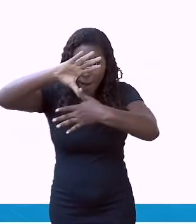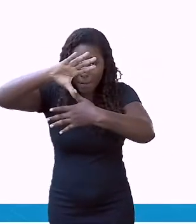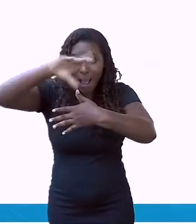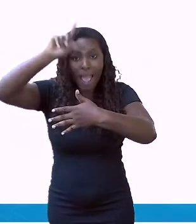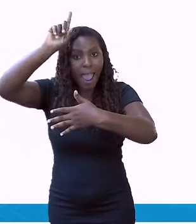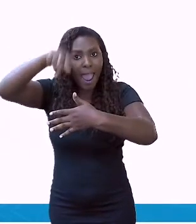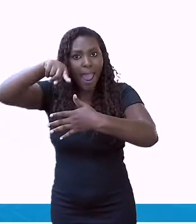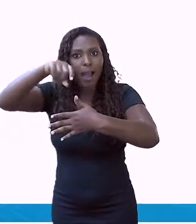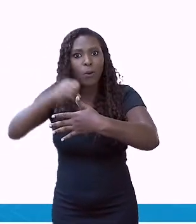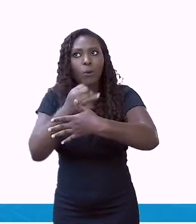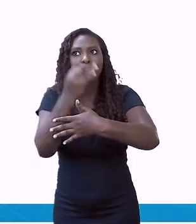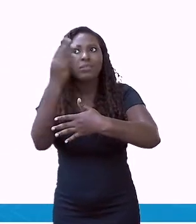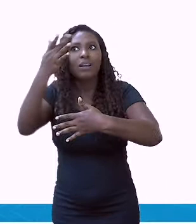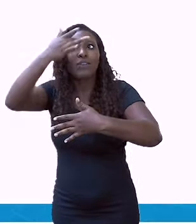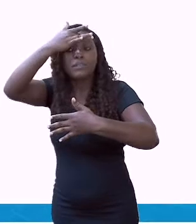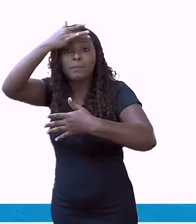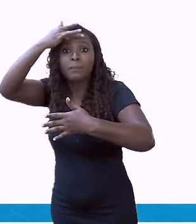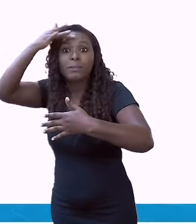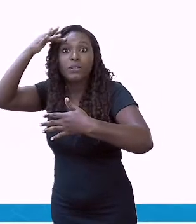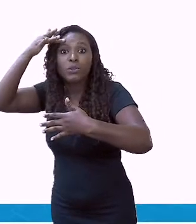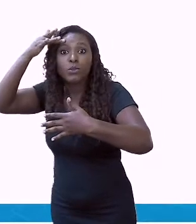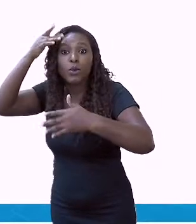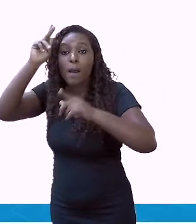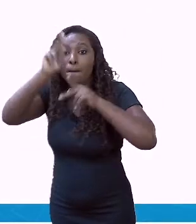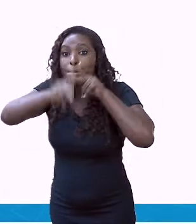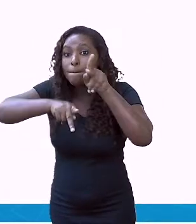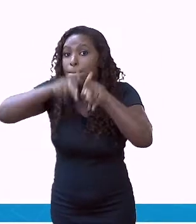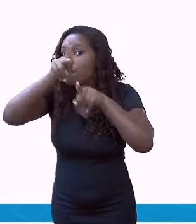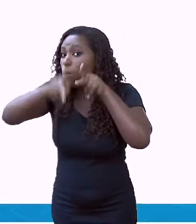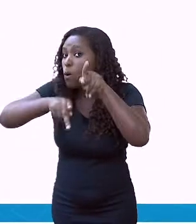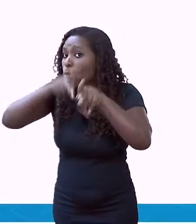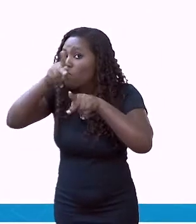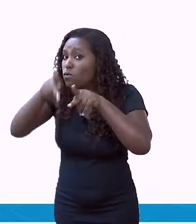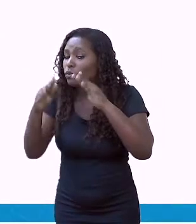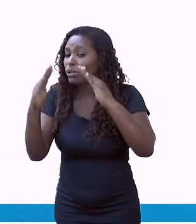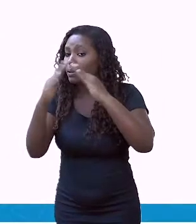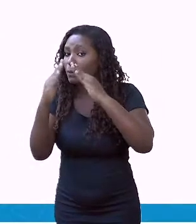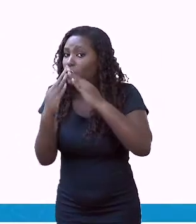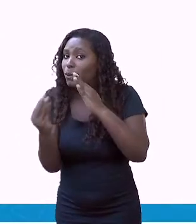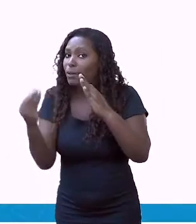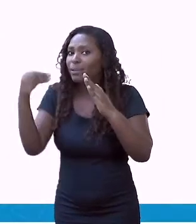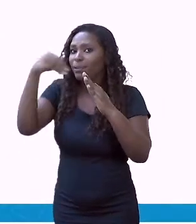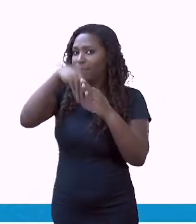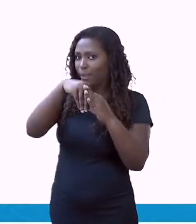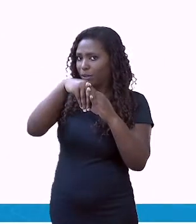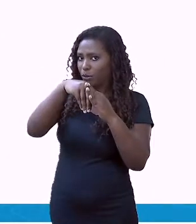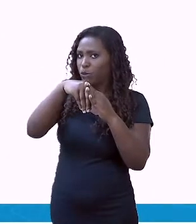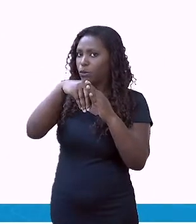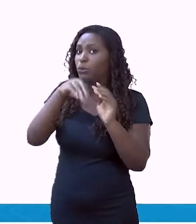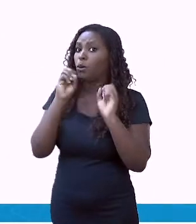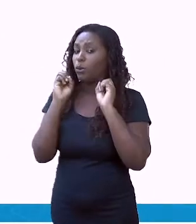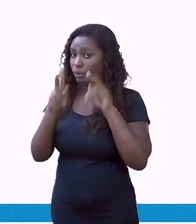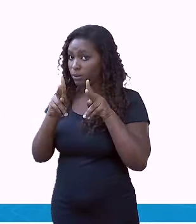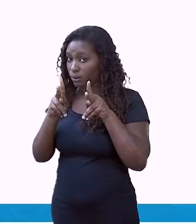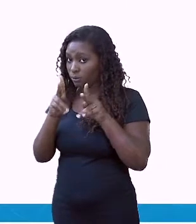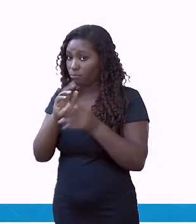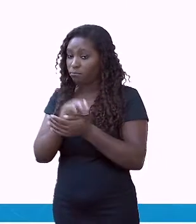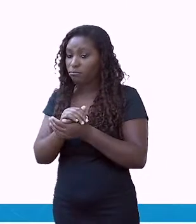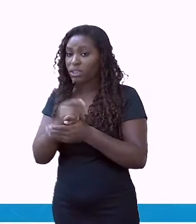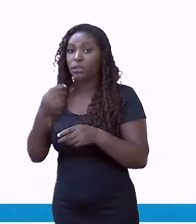Então, aí nós temos a nossa população. Tranquilo? E observem